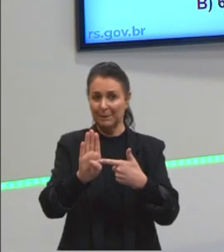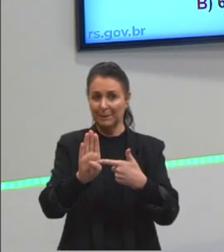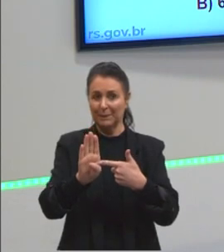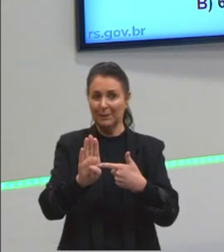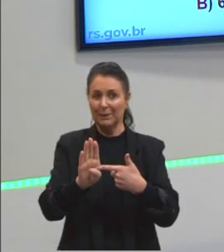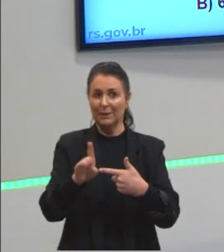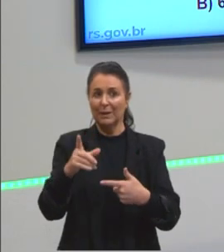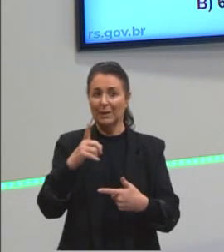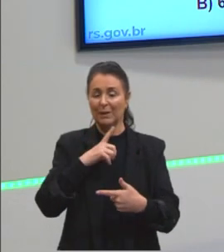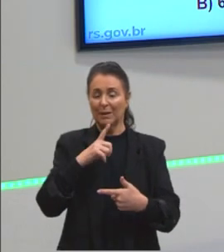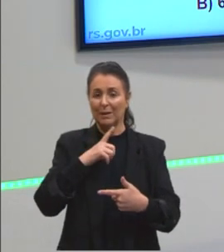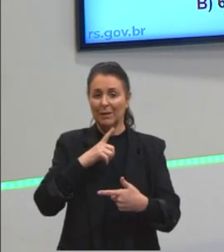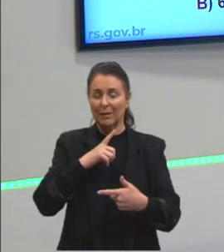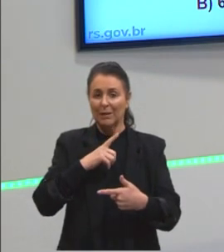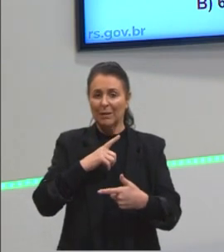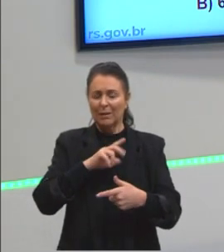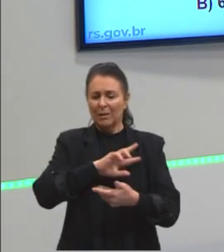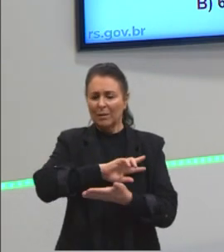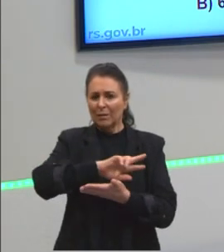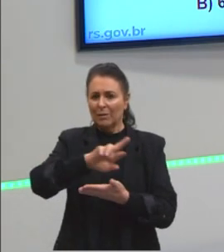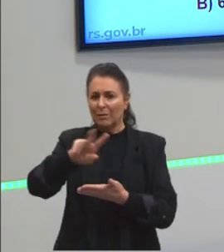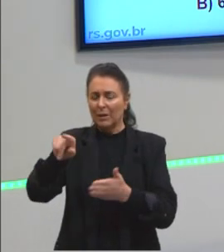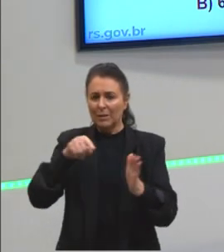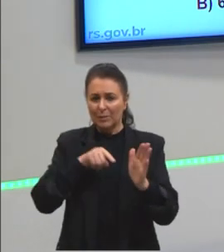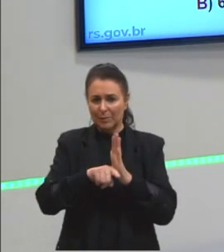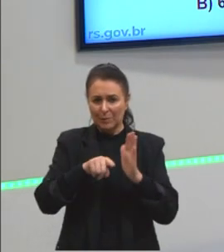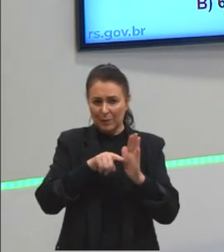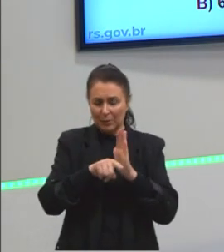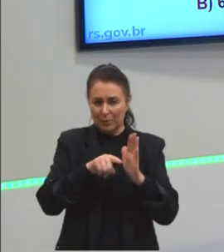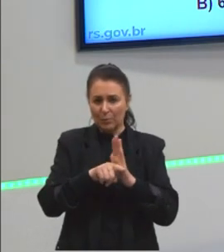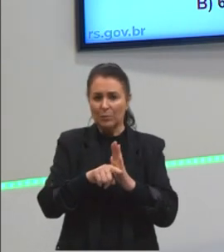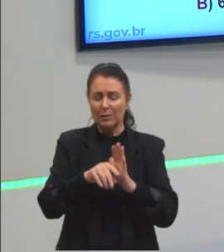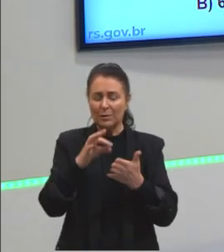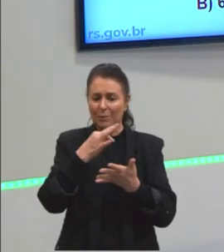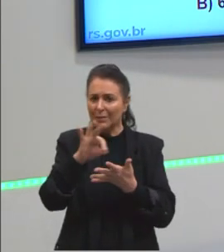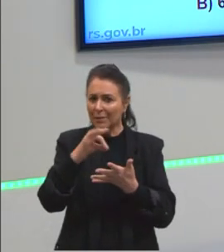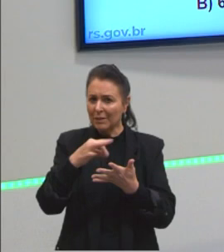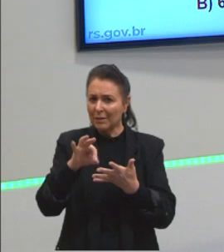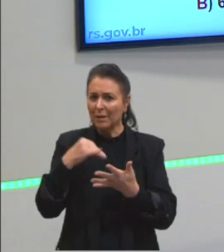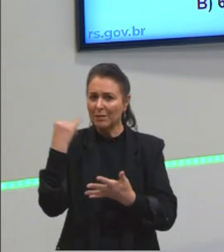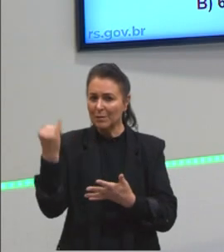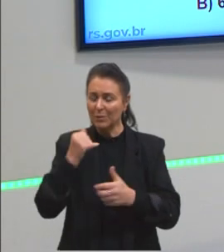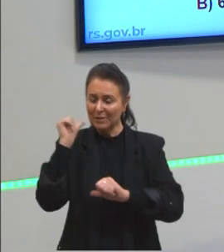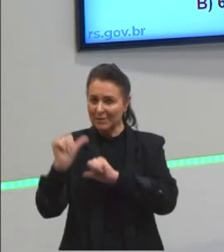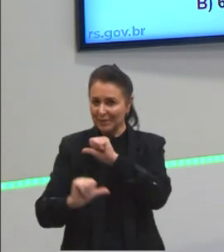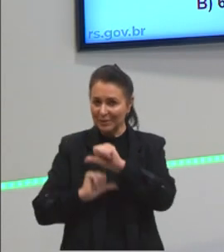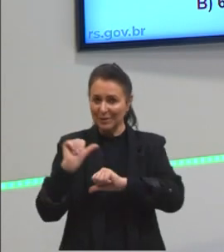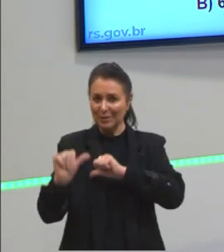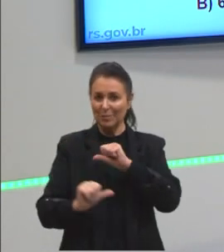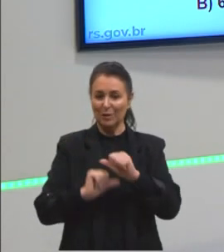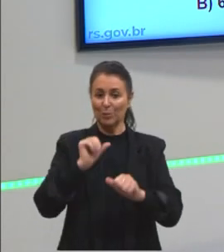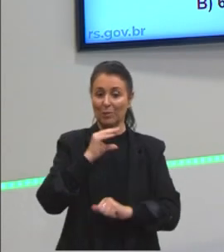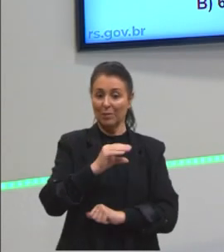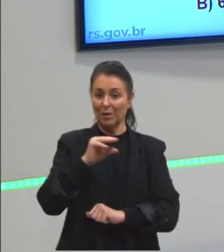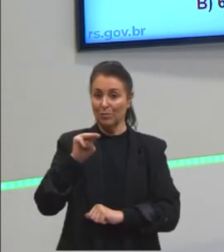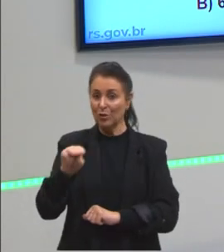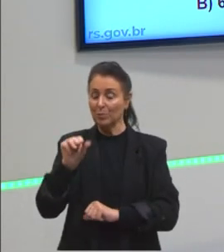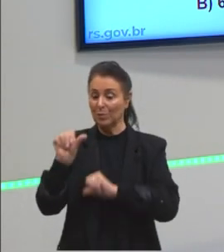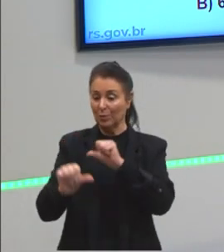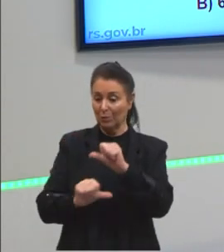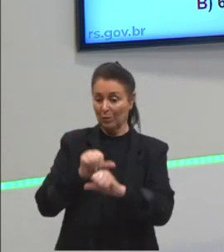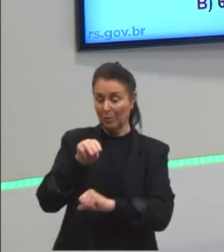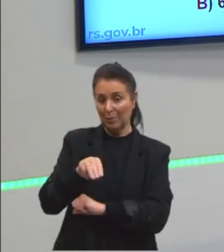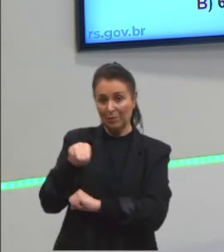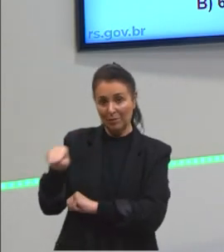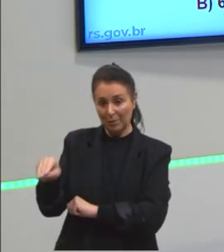várias questões ali, embora sejam detalhes, né? Transformar de centímetro para milímetro,